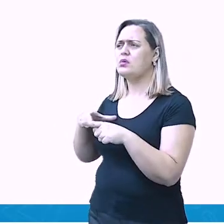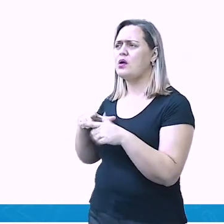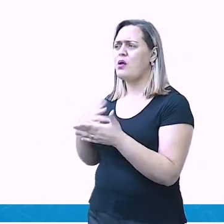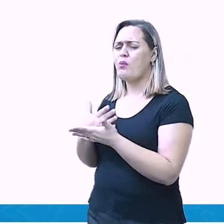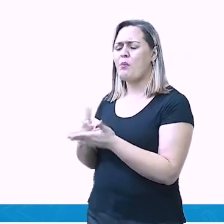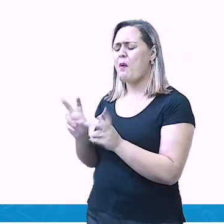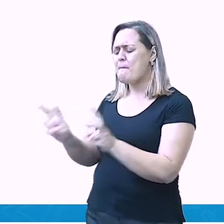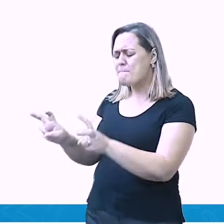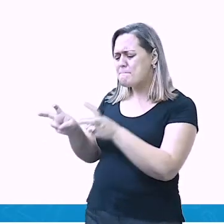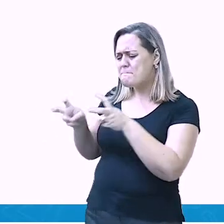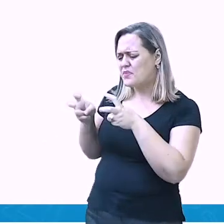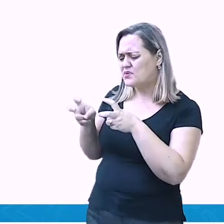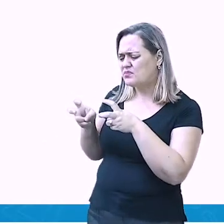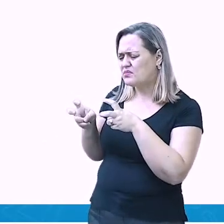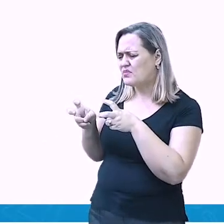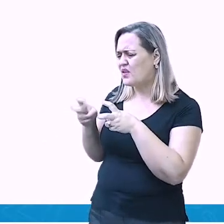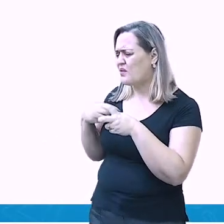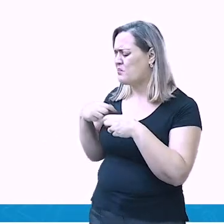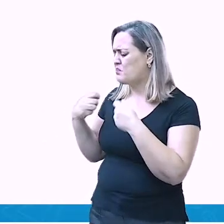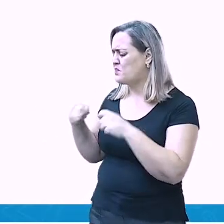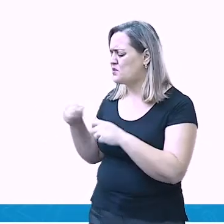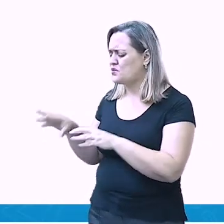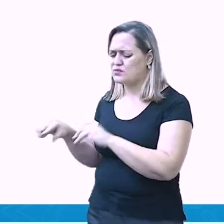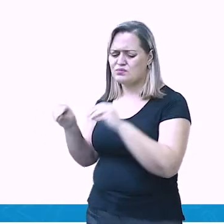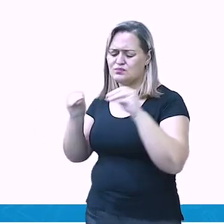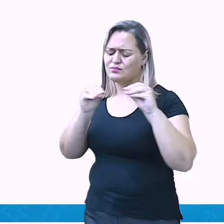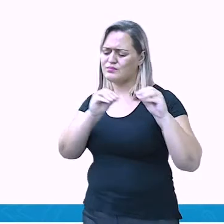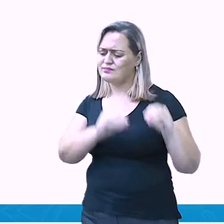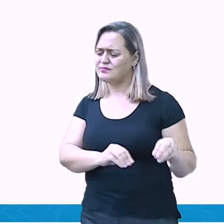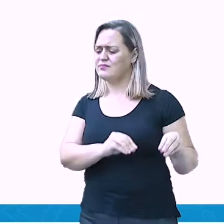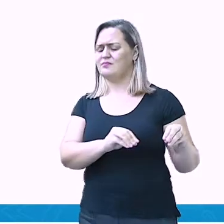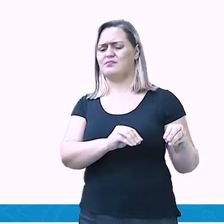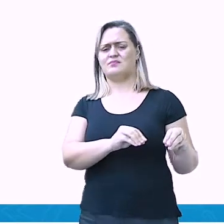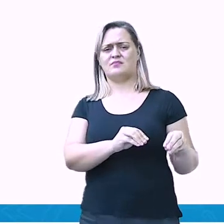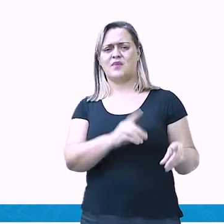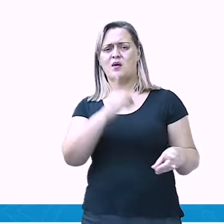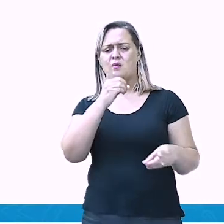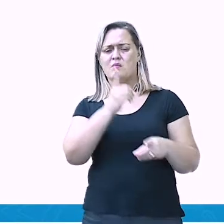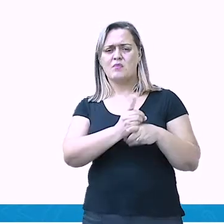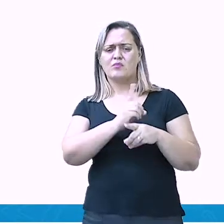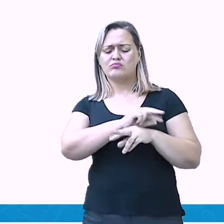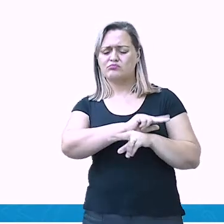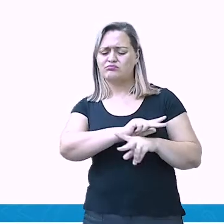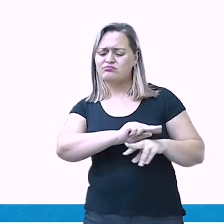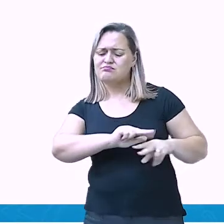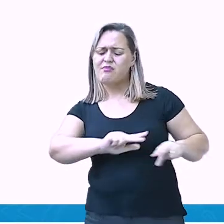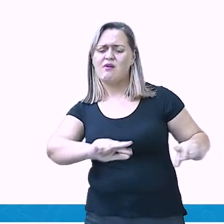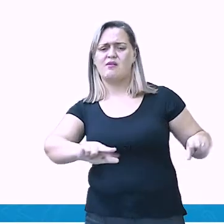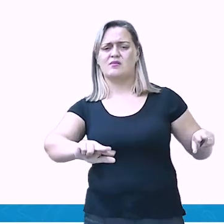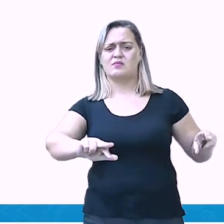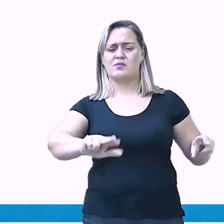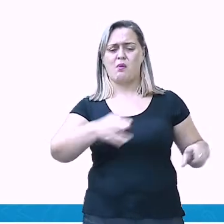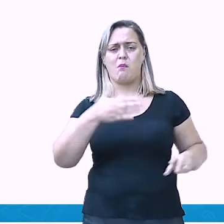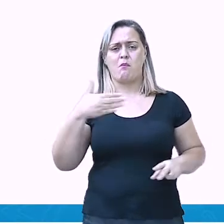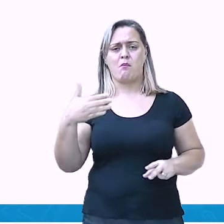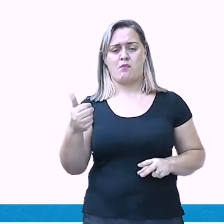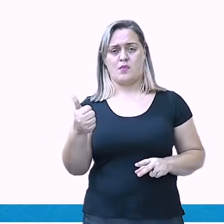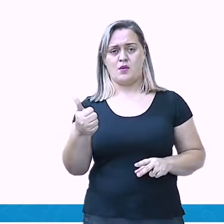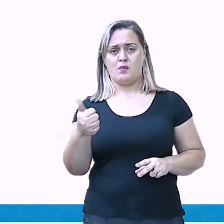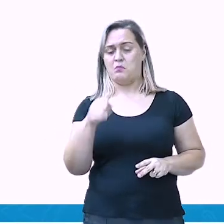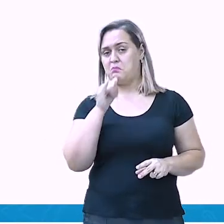necessário ela ir para a cidade, onde talvez ela vai encontrar uma outra oportunidade de trabalho.